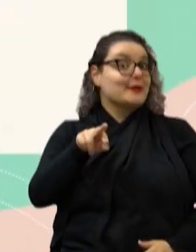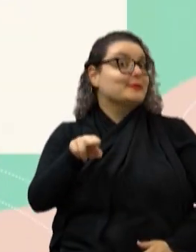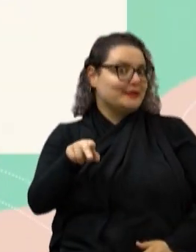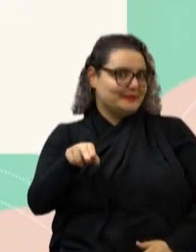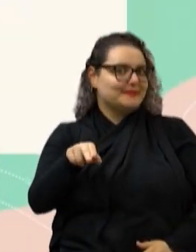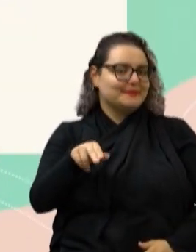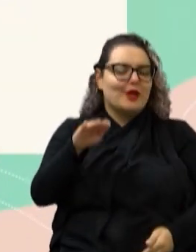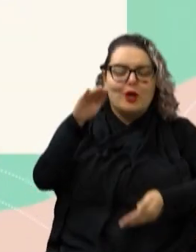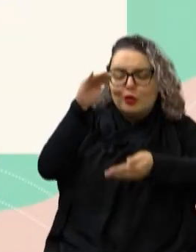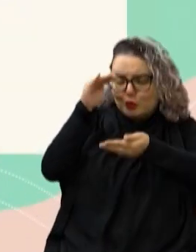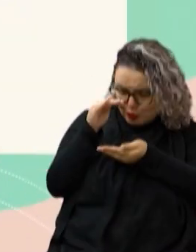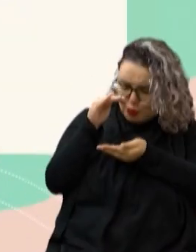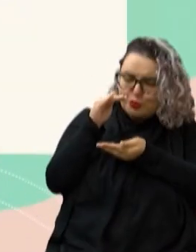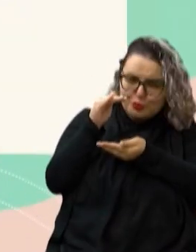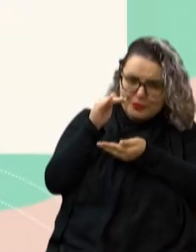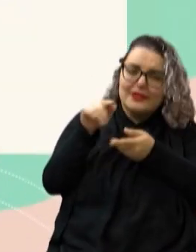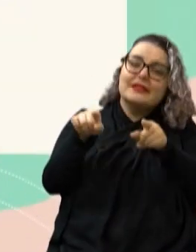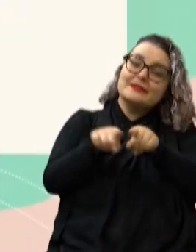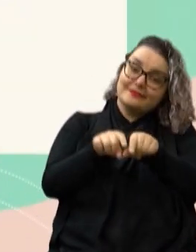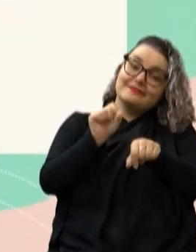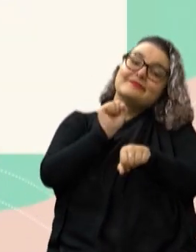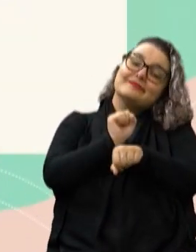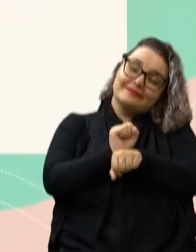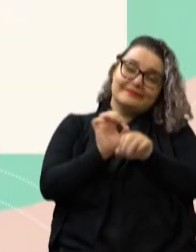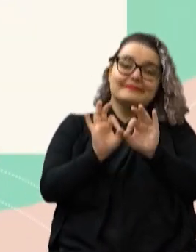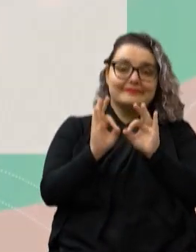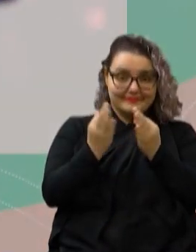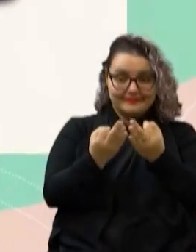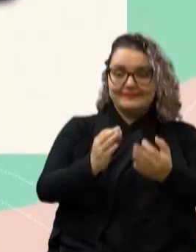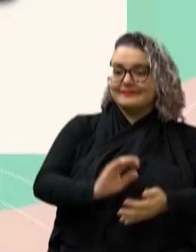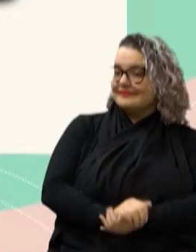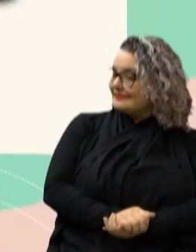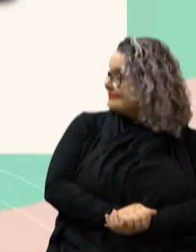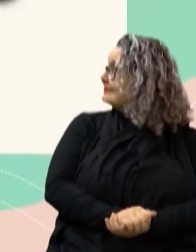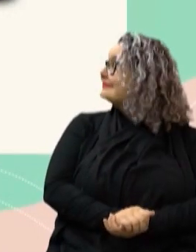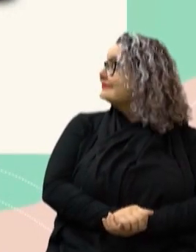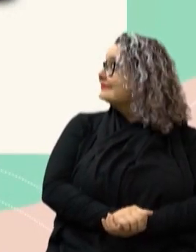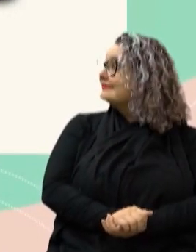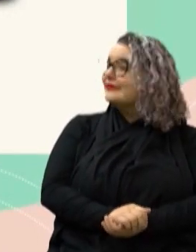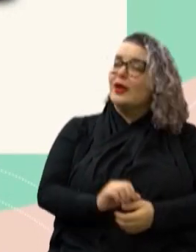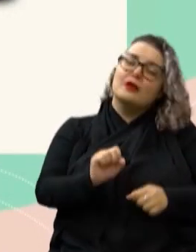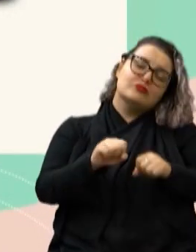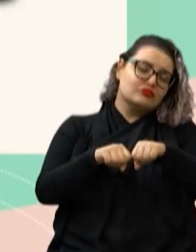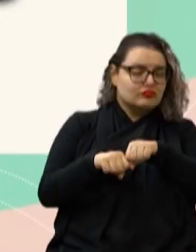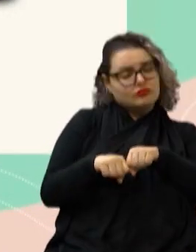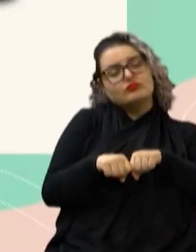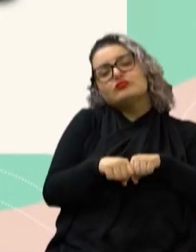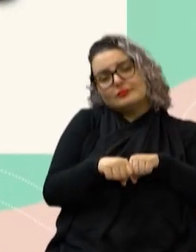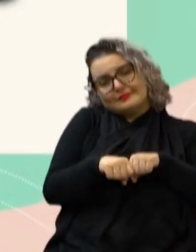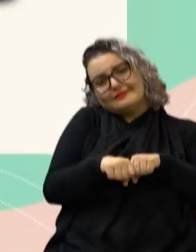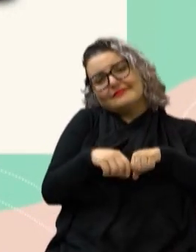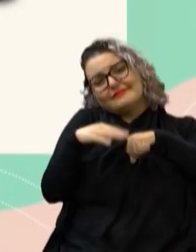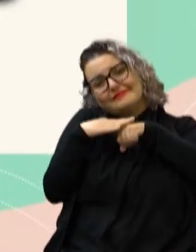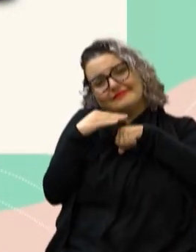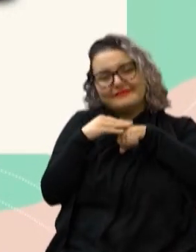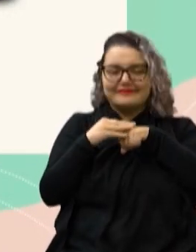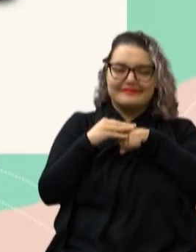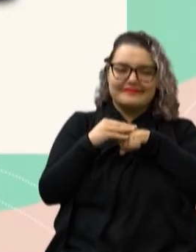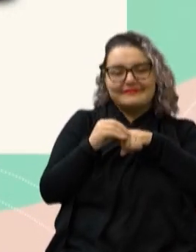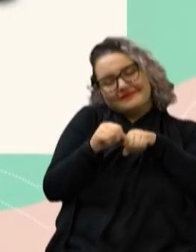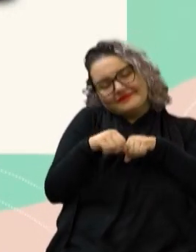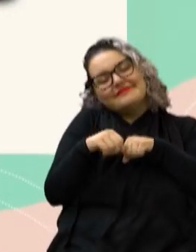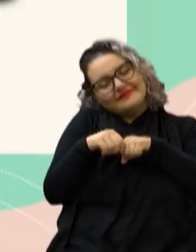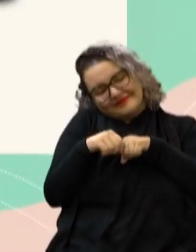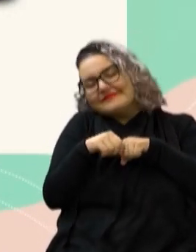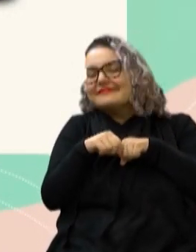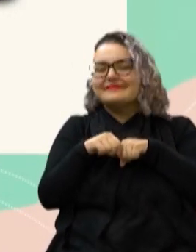Teca filhotinha e também aguarda por uma família Fabi é manhosa e muito carinhosa adora